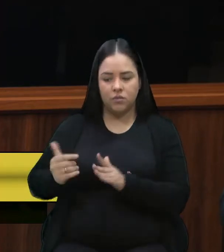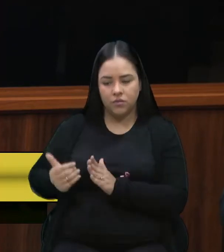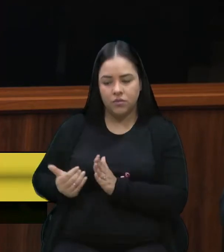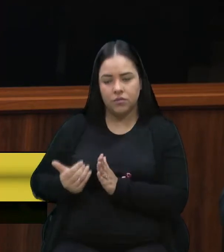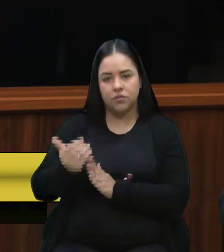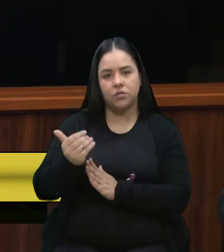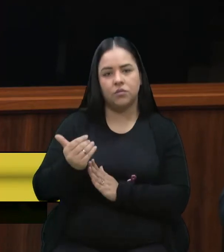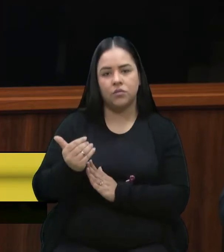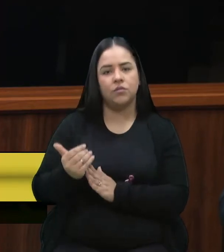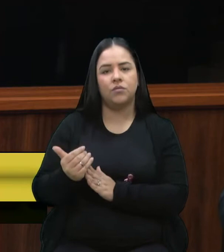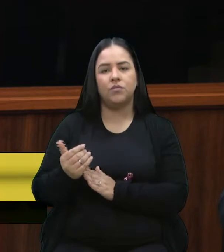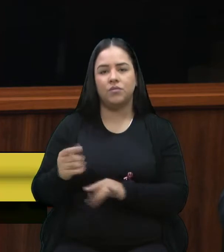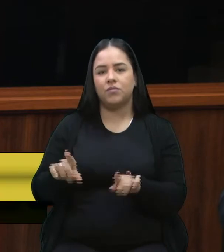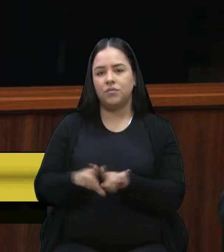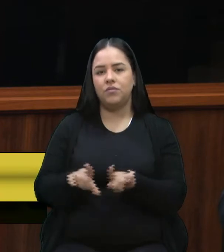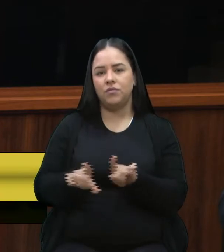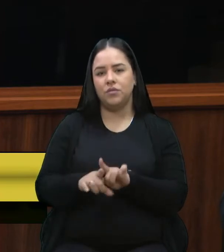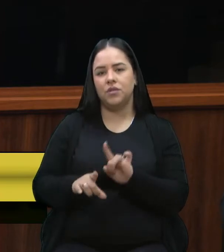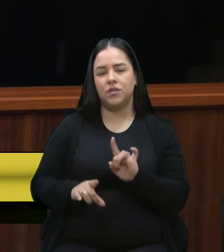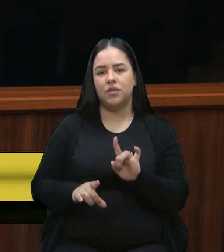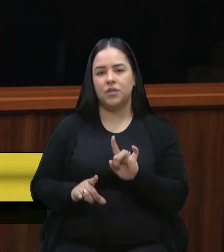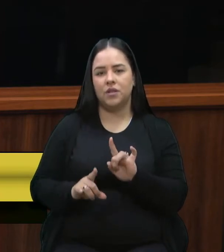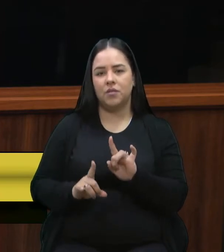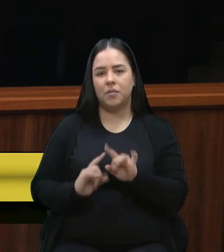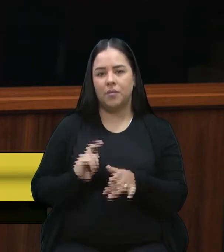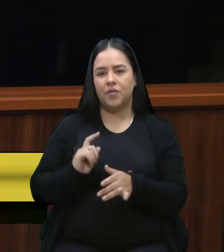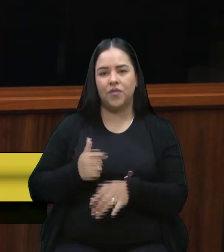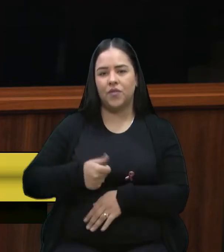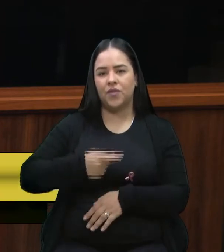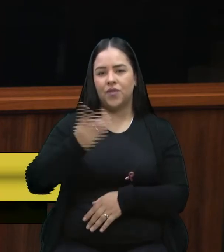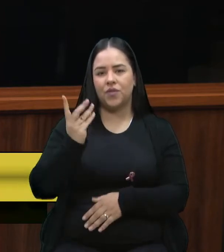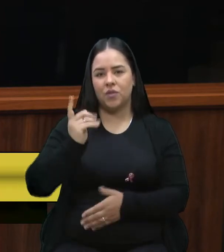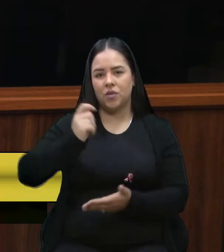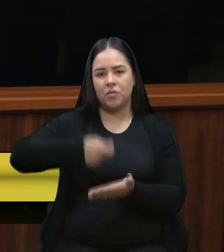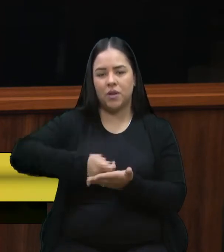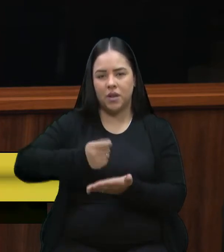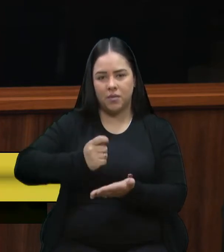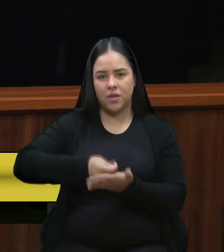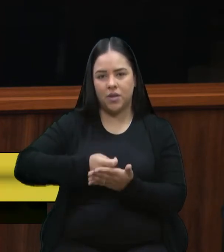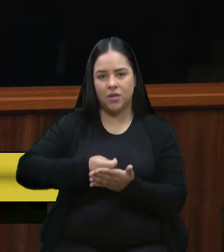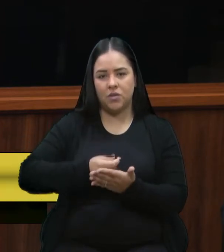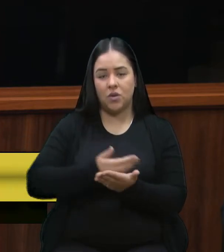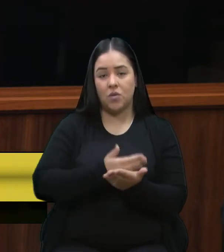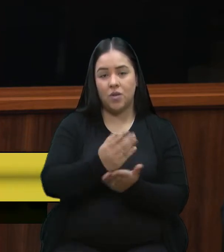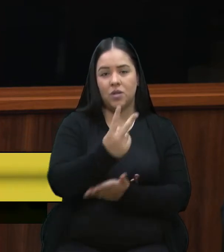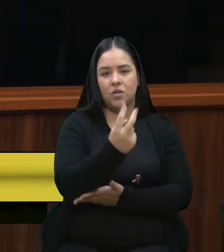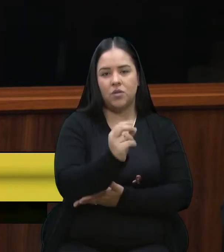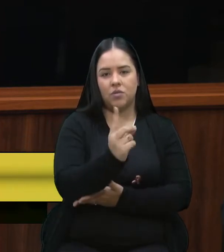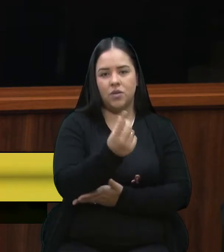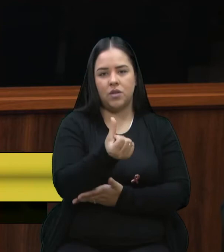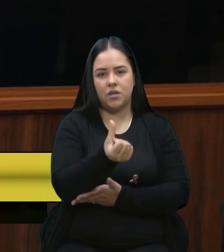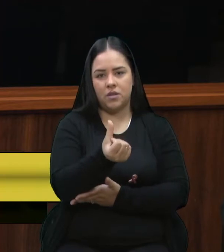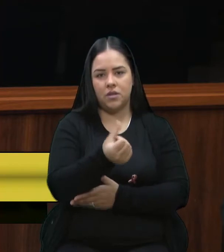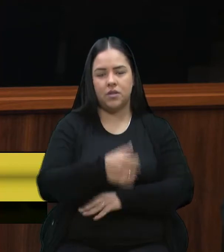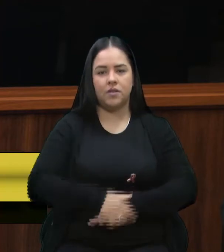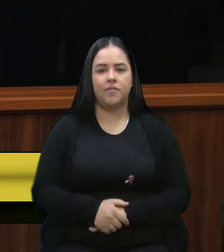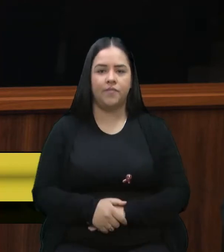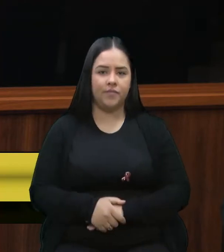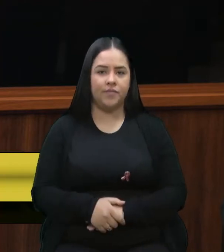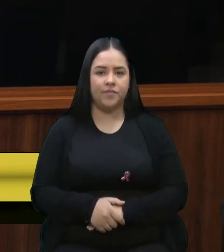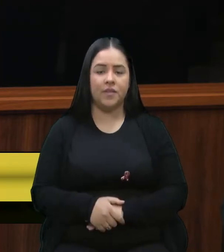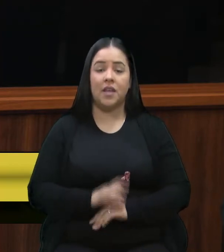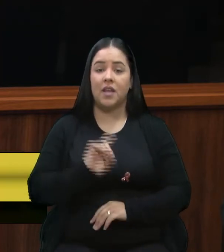esse, política de preço, que é empregada desde 2016. Então, a situação é